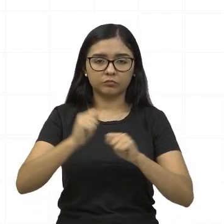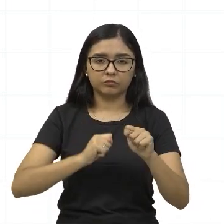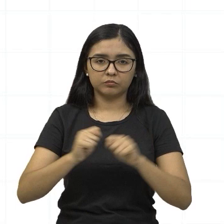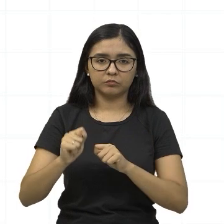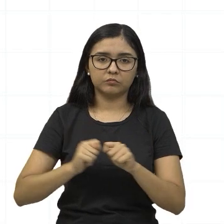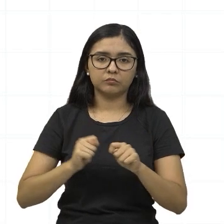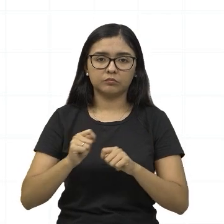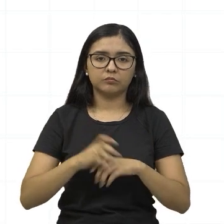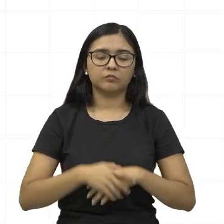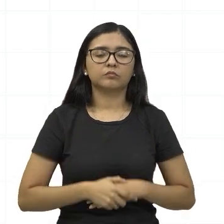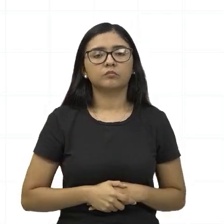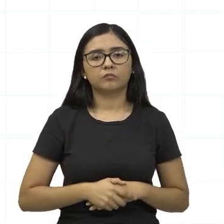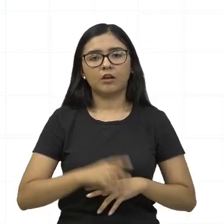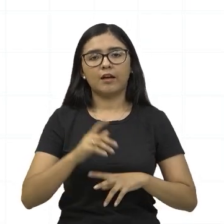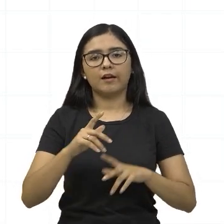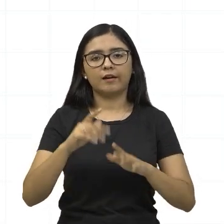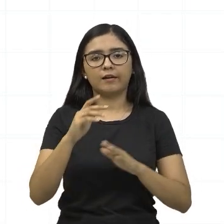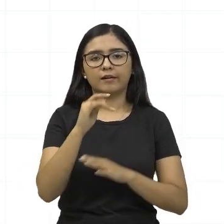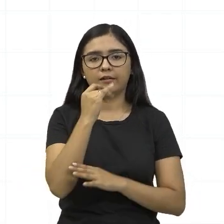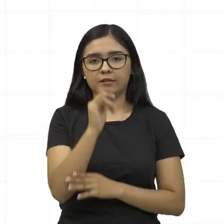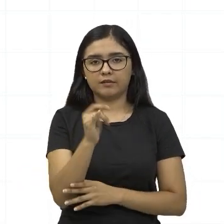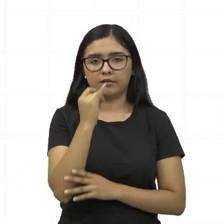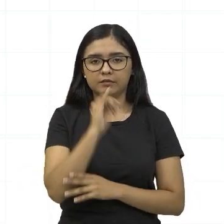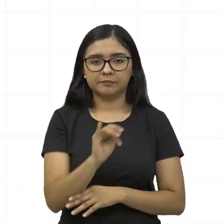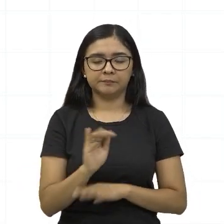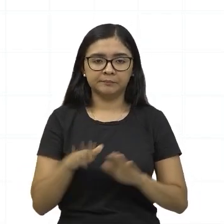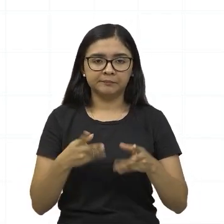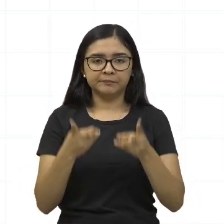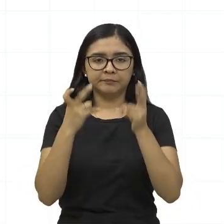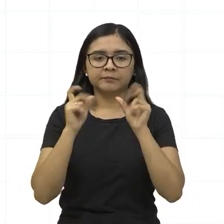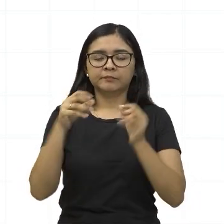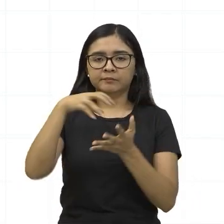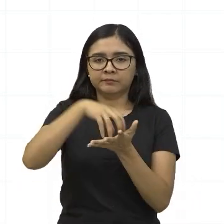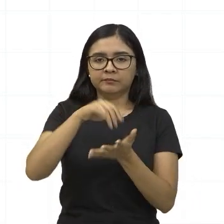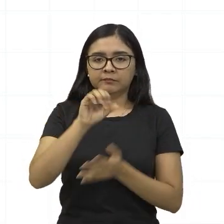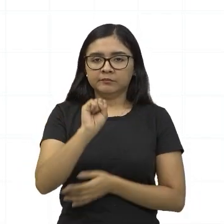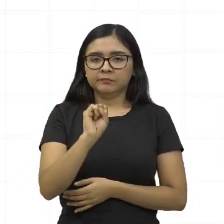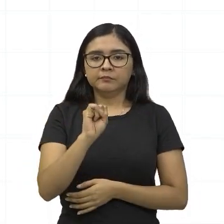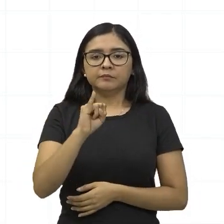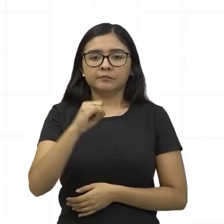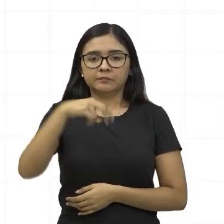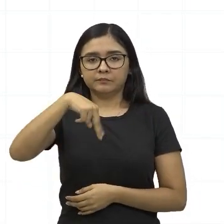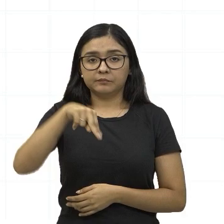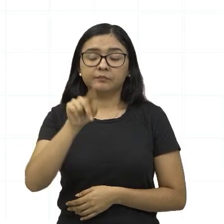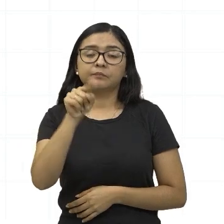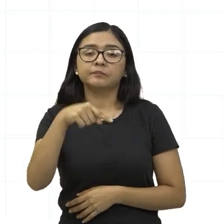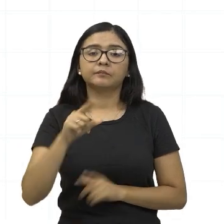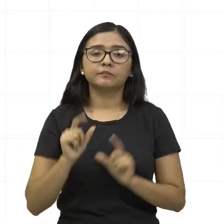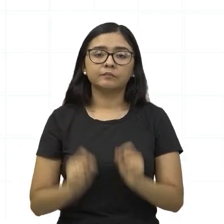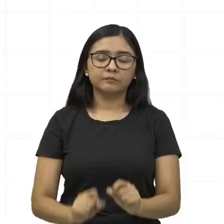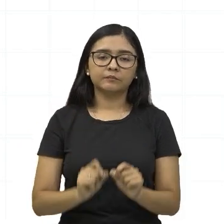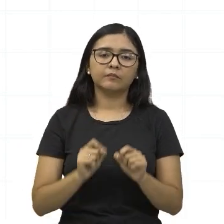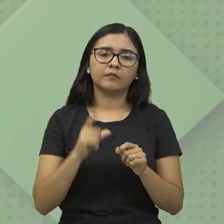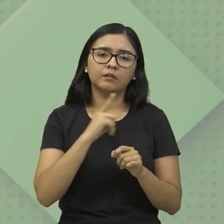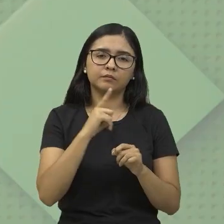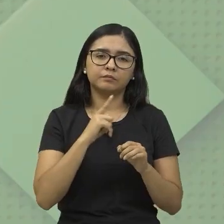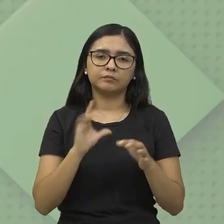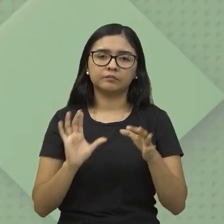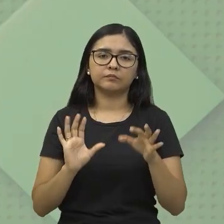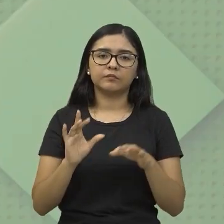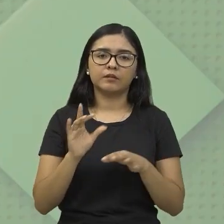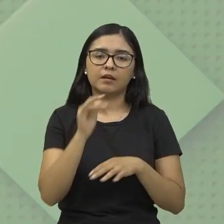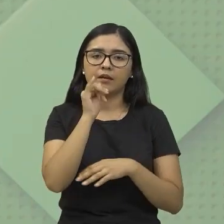seus subsistemas. Bom, o que a gente tem aí? Esse sistema interligado, ele é uma forma de interligar as